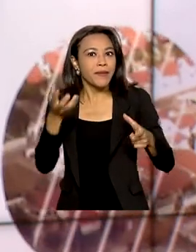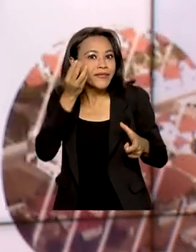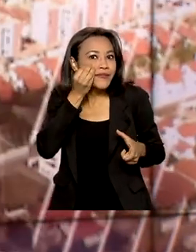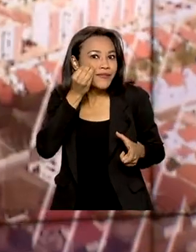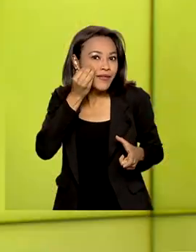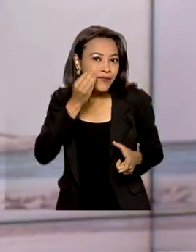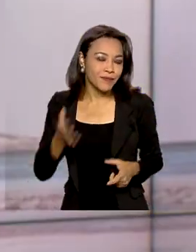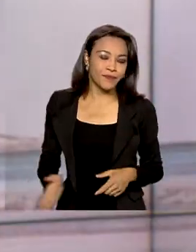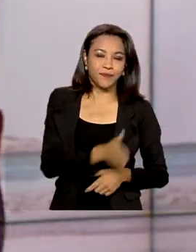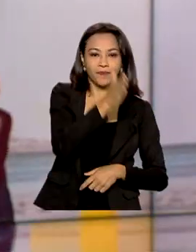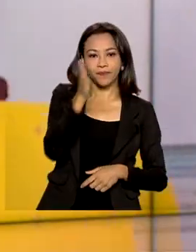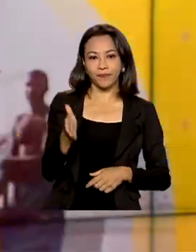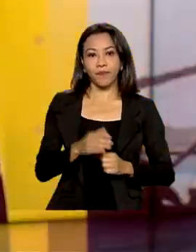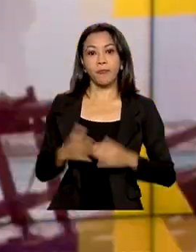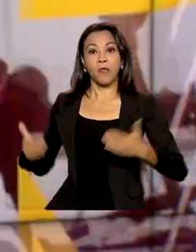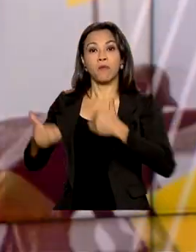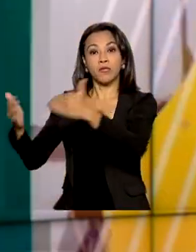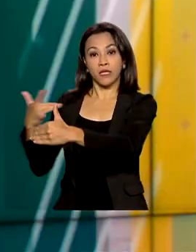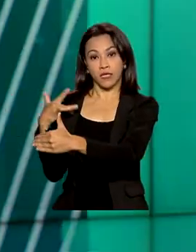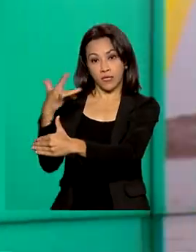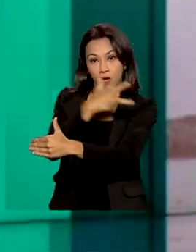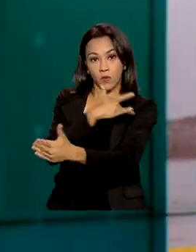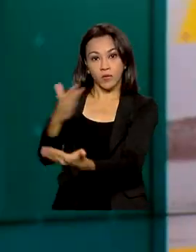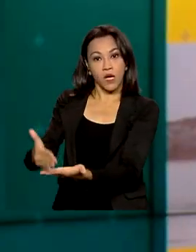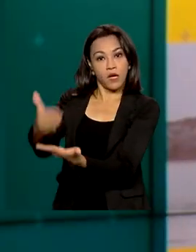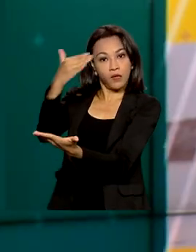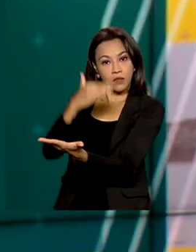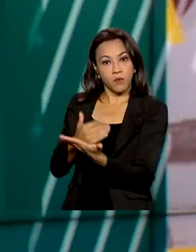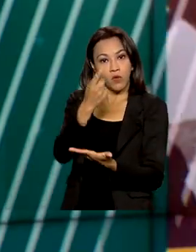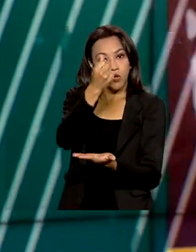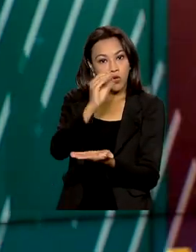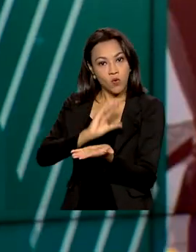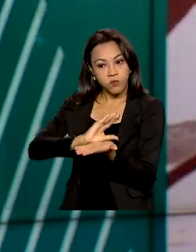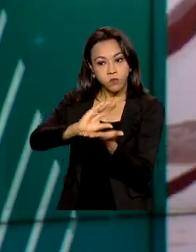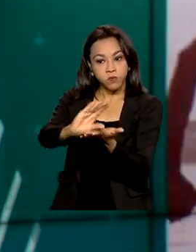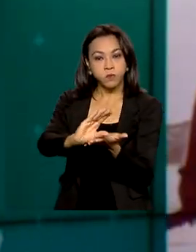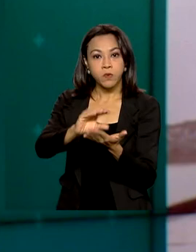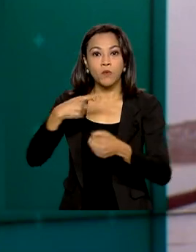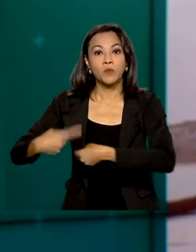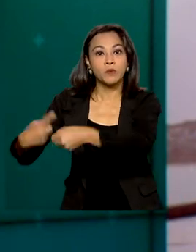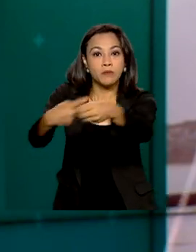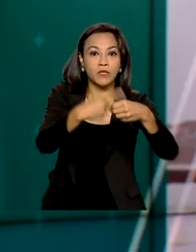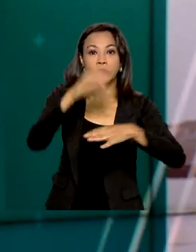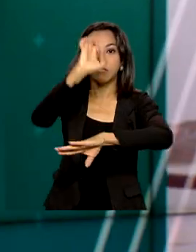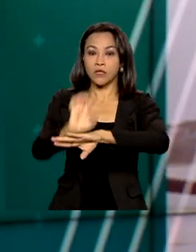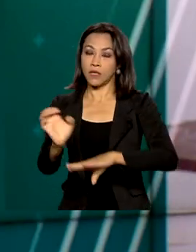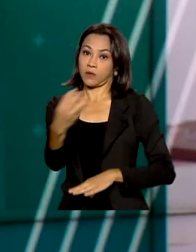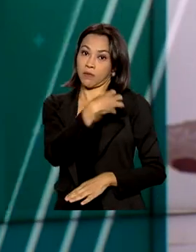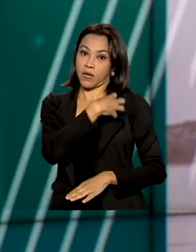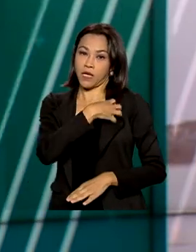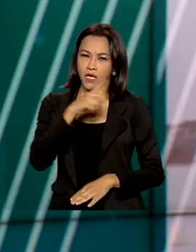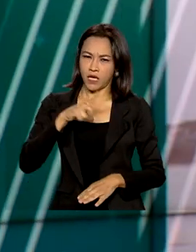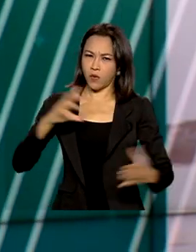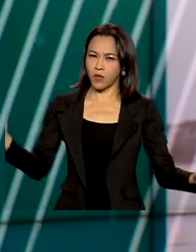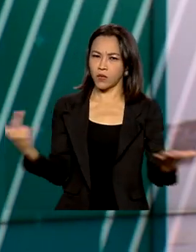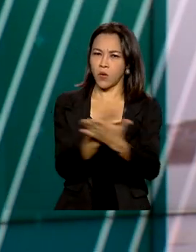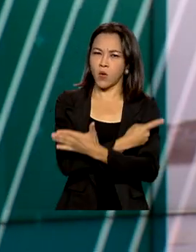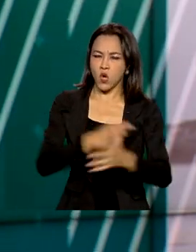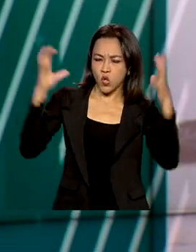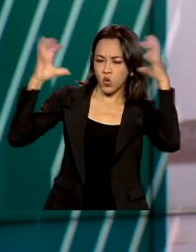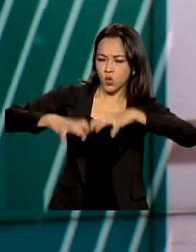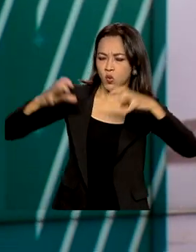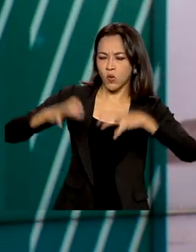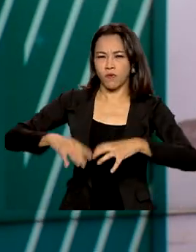O Ministério da Saúde antecipou recursos para os municípios baianos que tiveram a situação de emergência ou calamidade pública